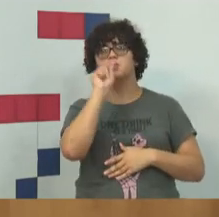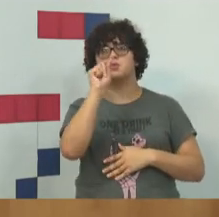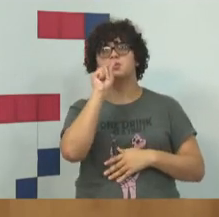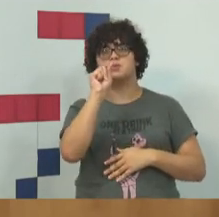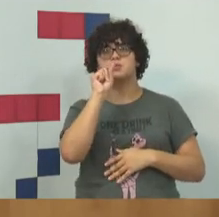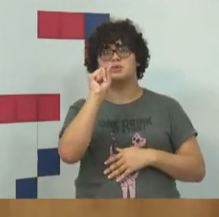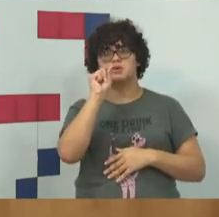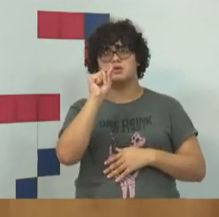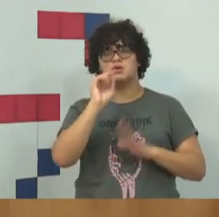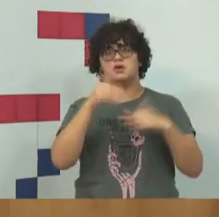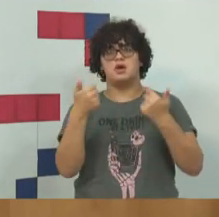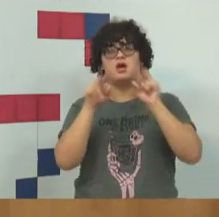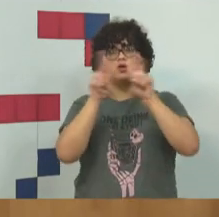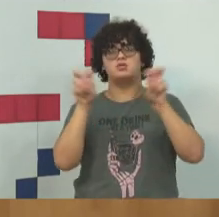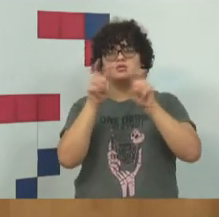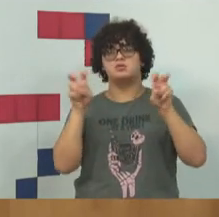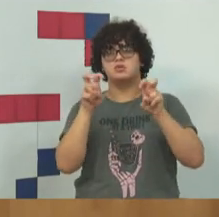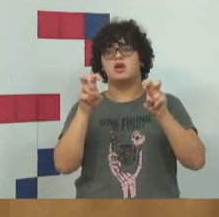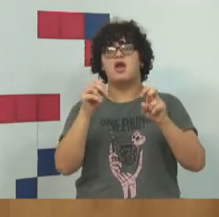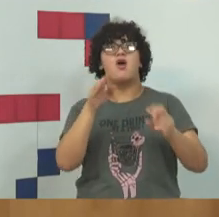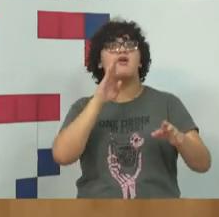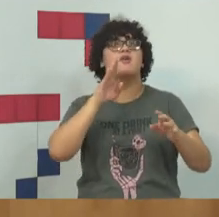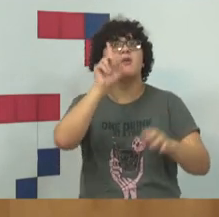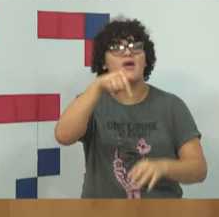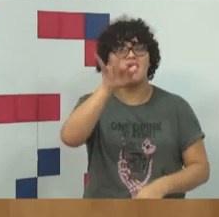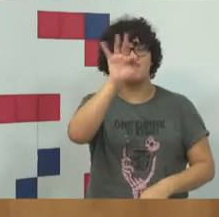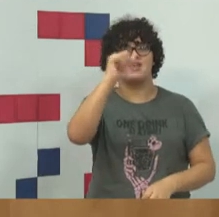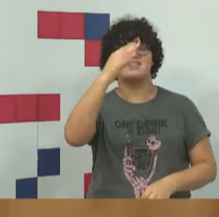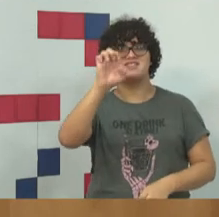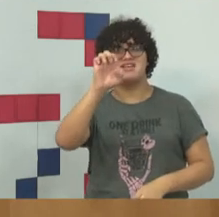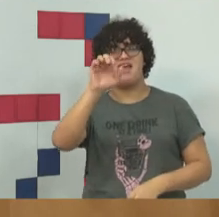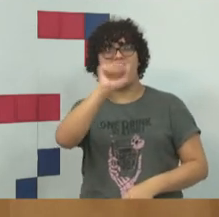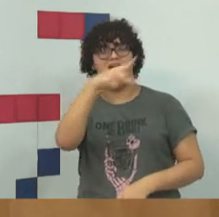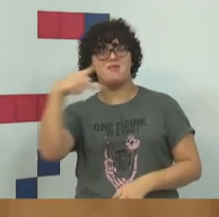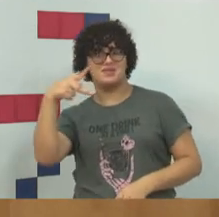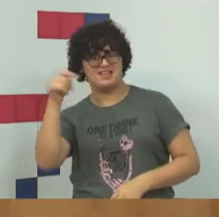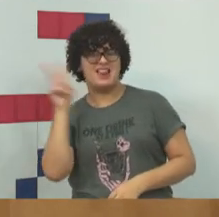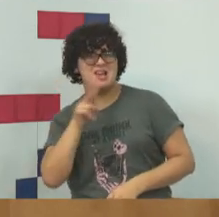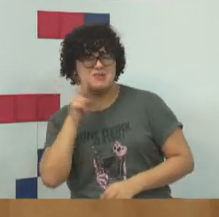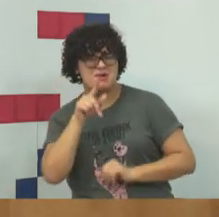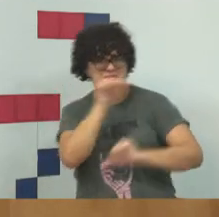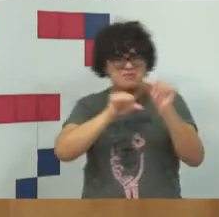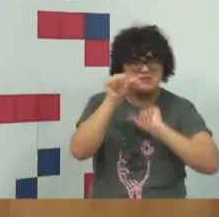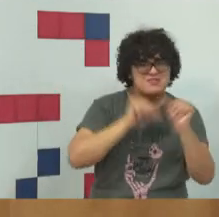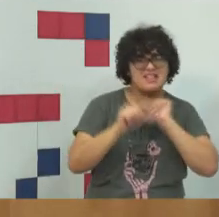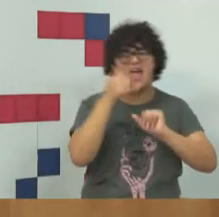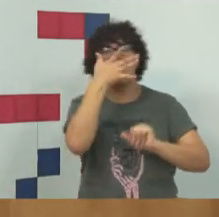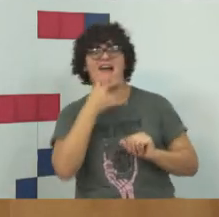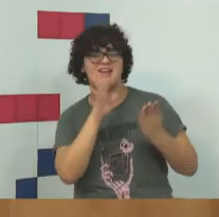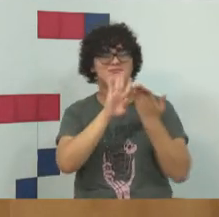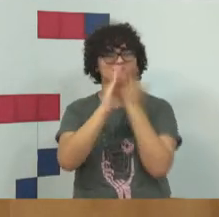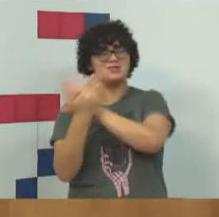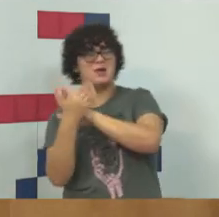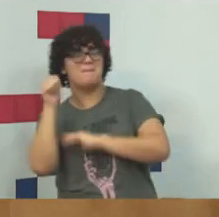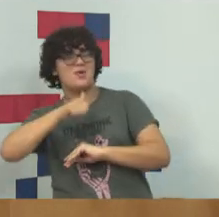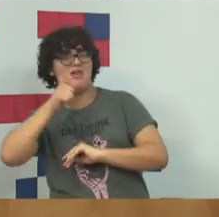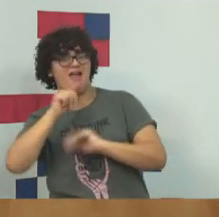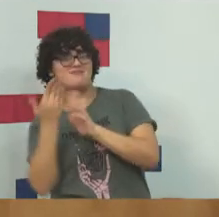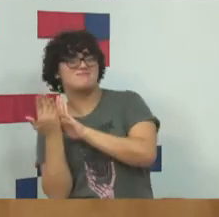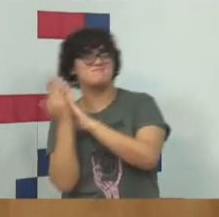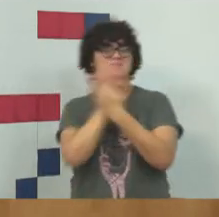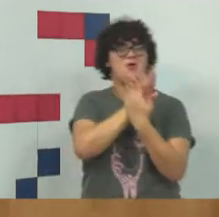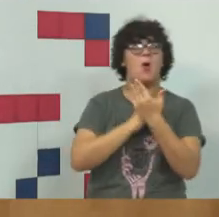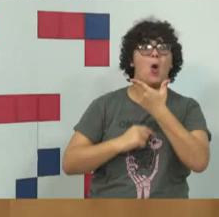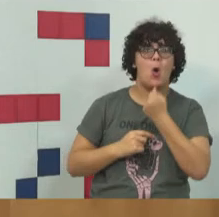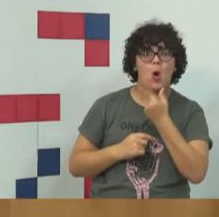o assunto do momento, que é o FaceApp. Tem tudo a ver com essa pergunta. Todo mundo falando, e especialistas, pseudo-especialistas falando que